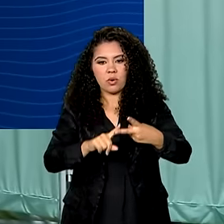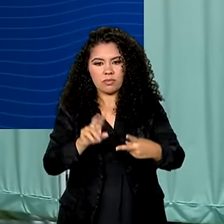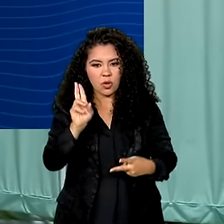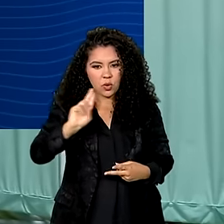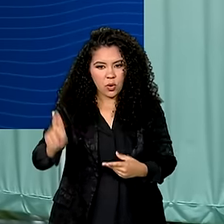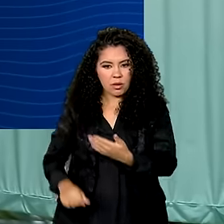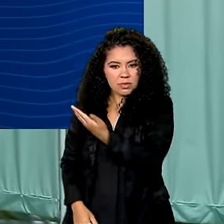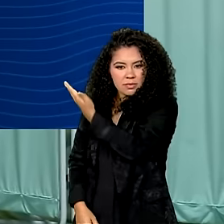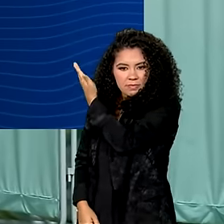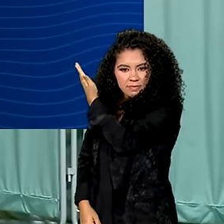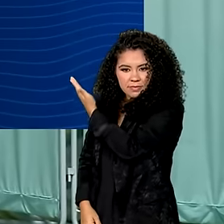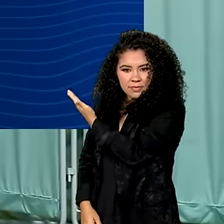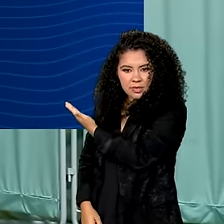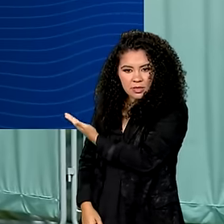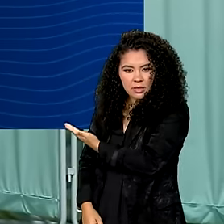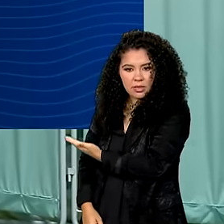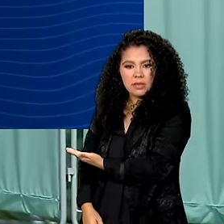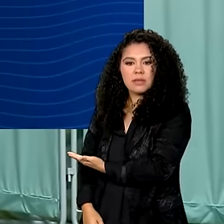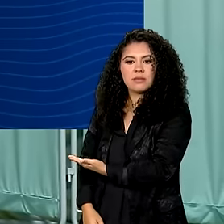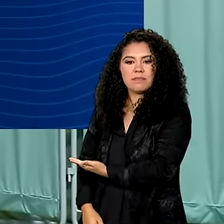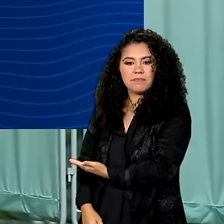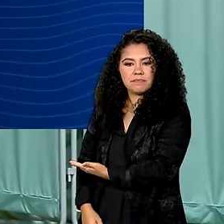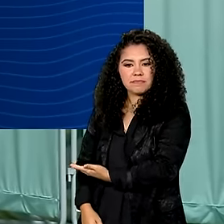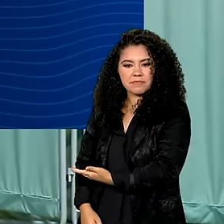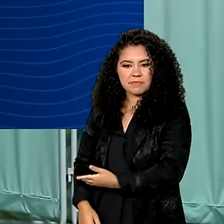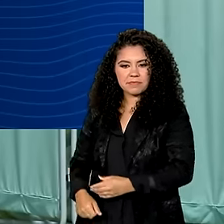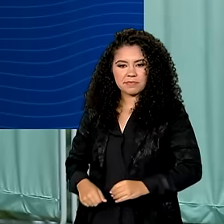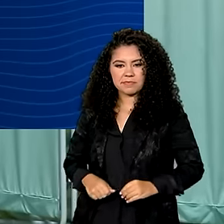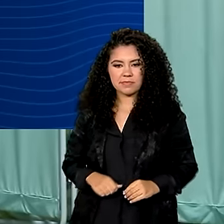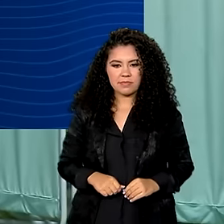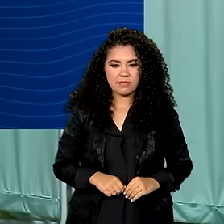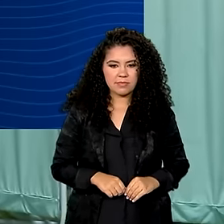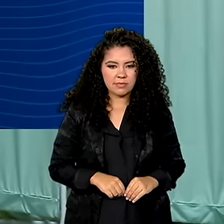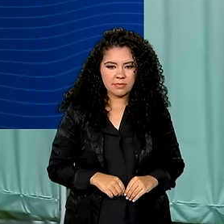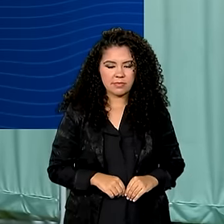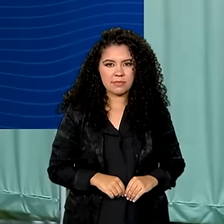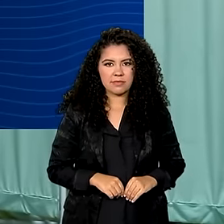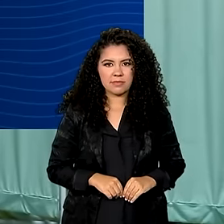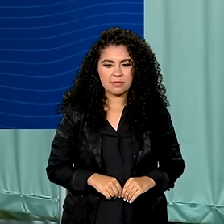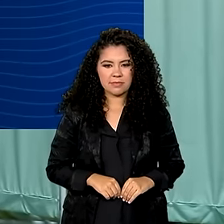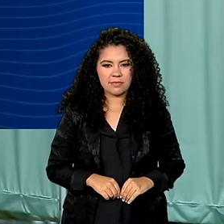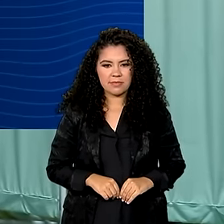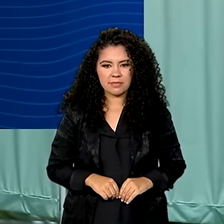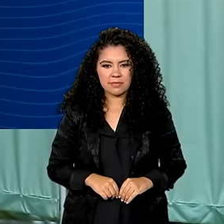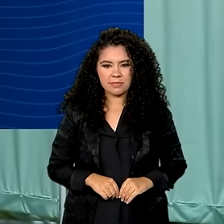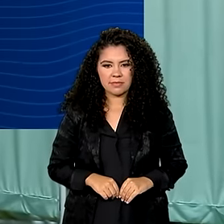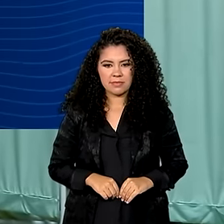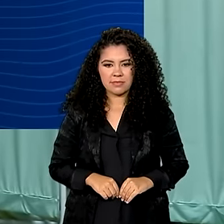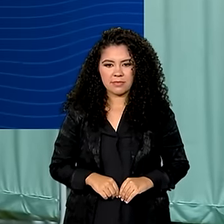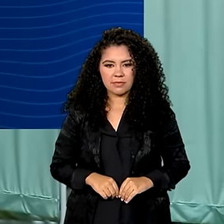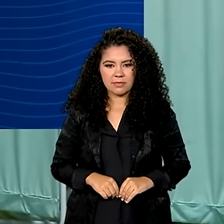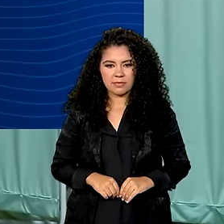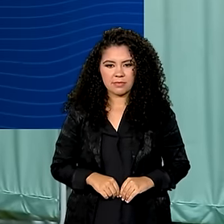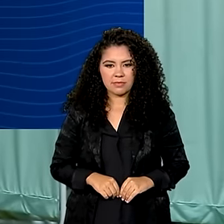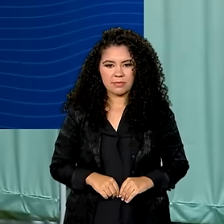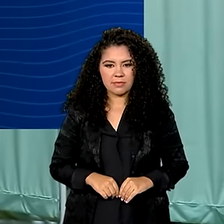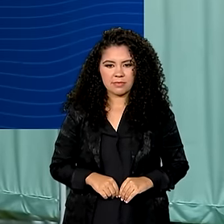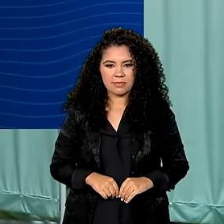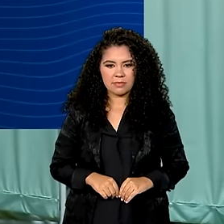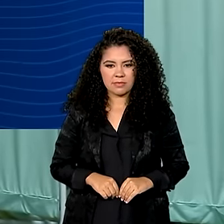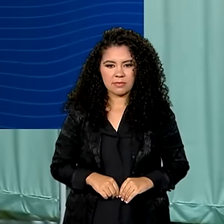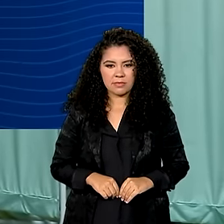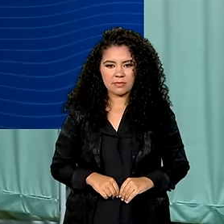hepatites A e B, coqueluche, meningite, rotavírus, sarampo, cachumba, rubeula,